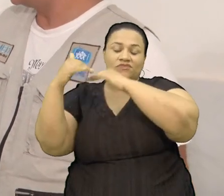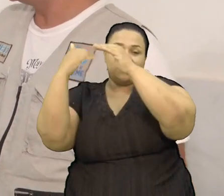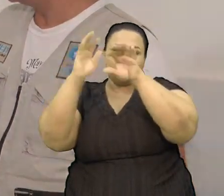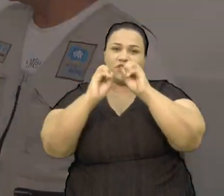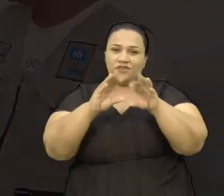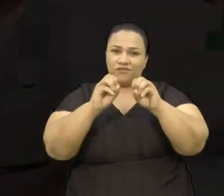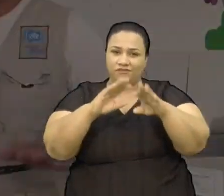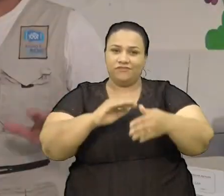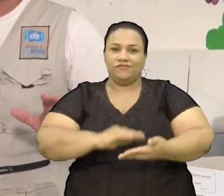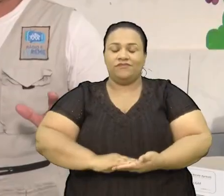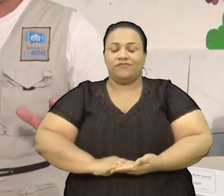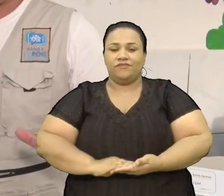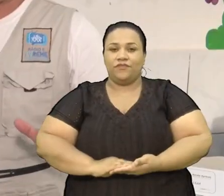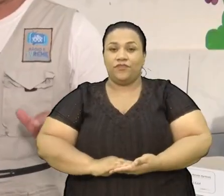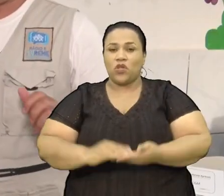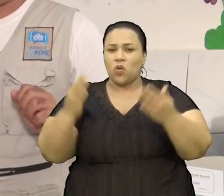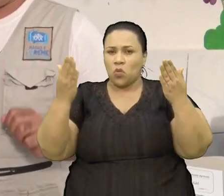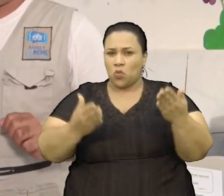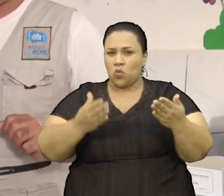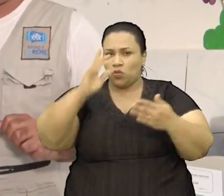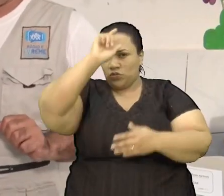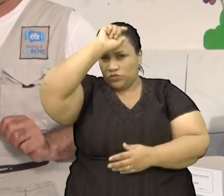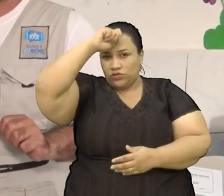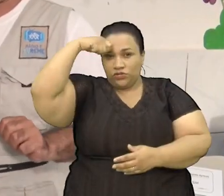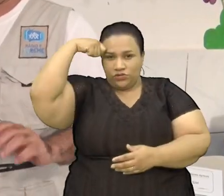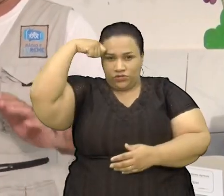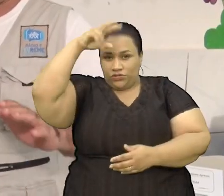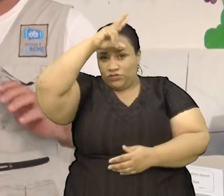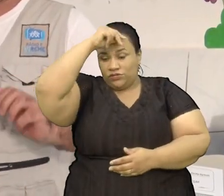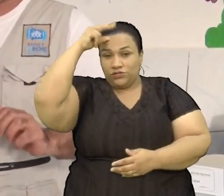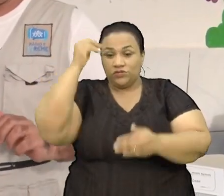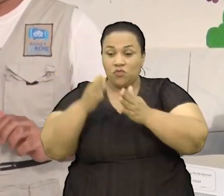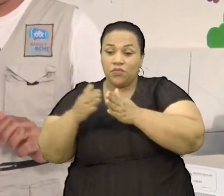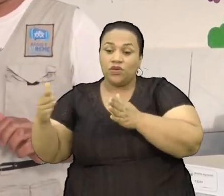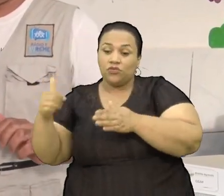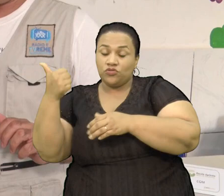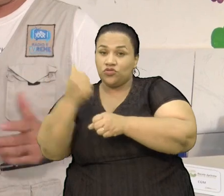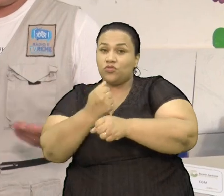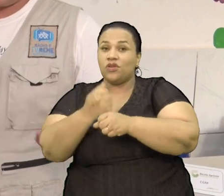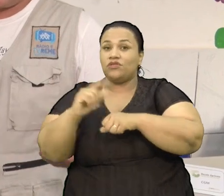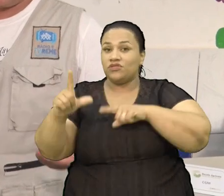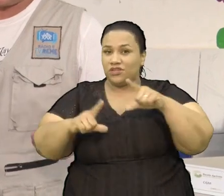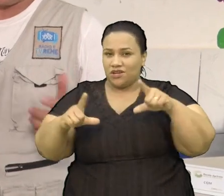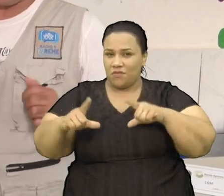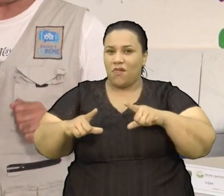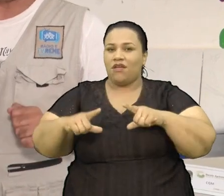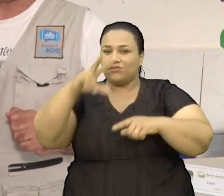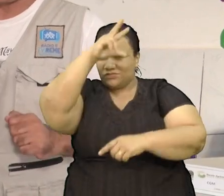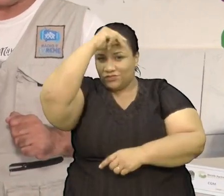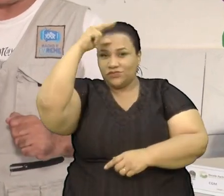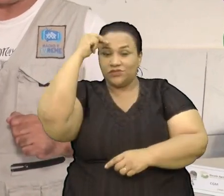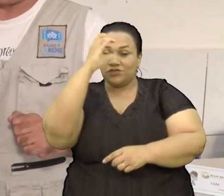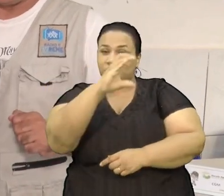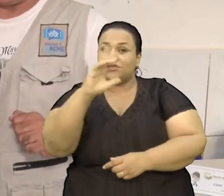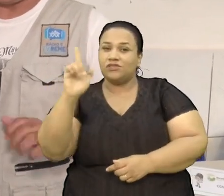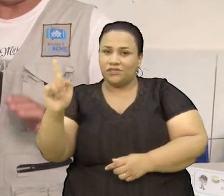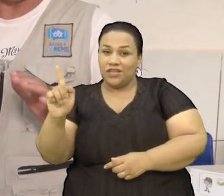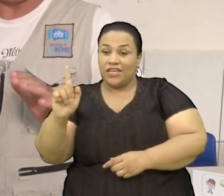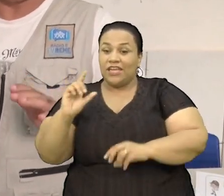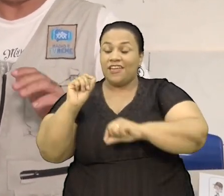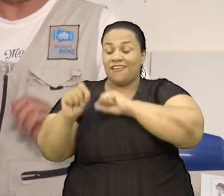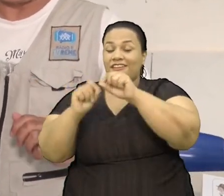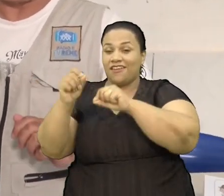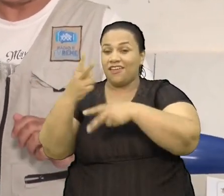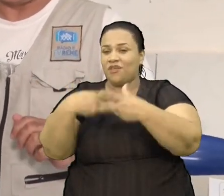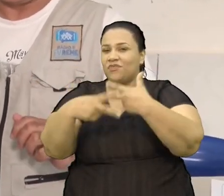De ensino e aprendizagem Hoje a prefeita Adriane Lopes Completa um ano A frente da Prefeitura Municipal De Campo Grande E